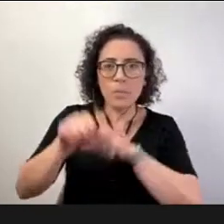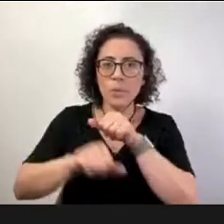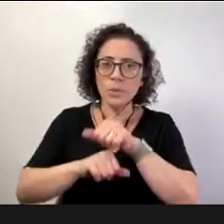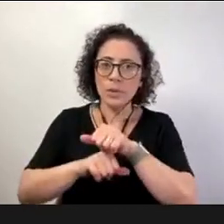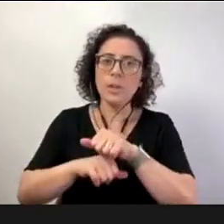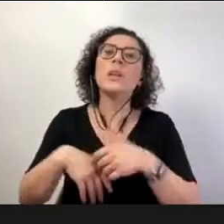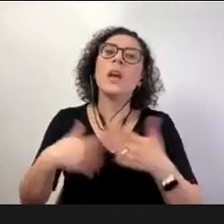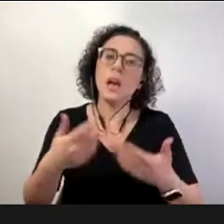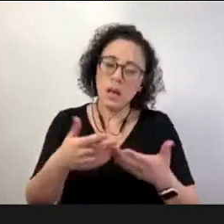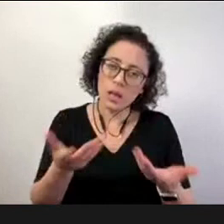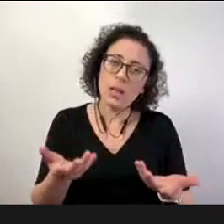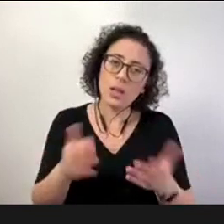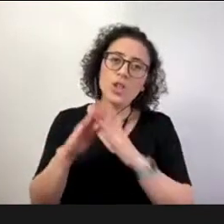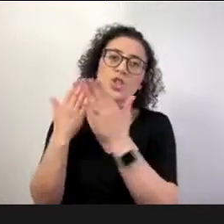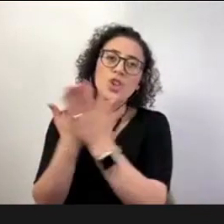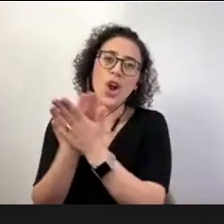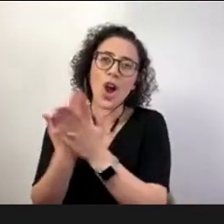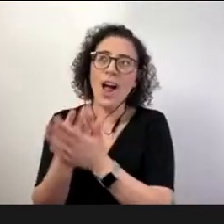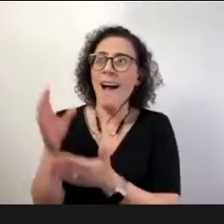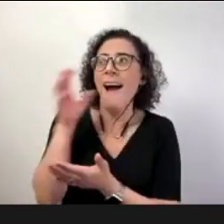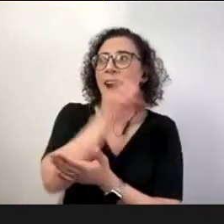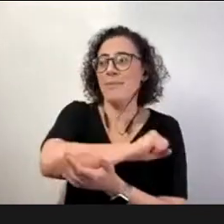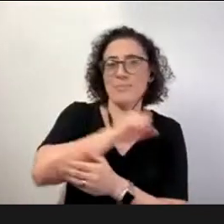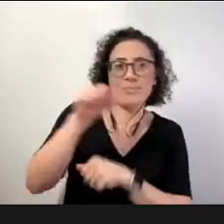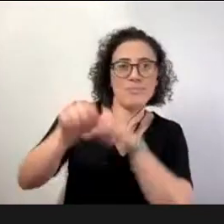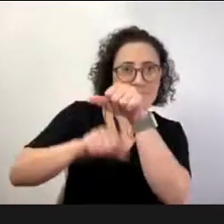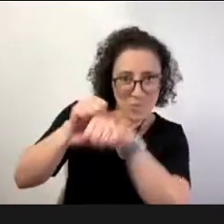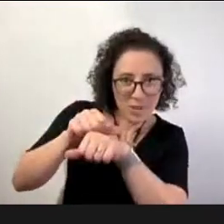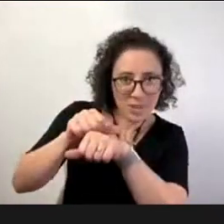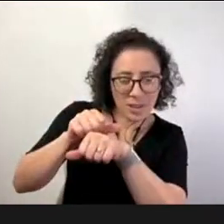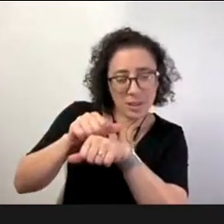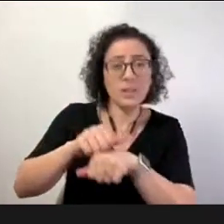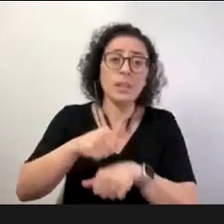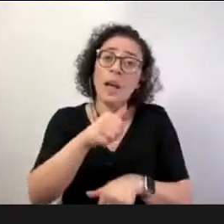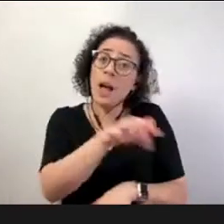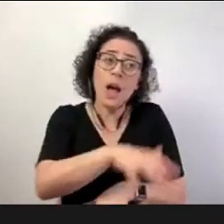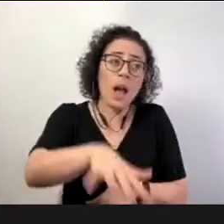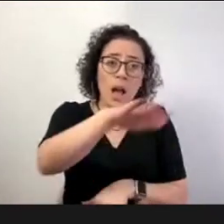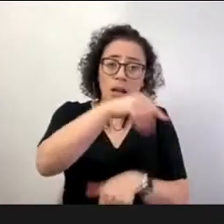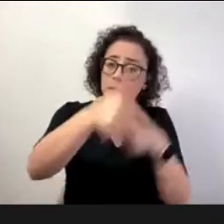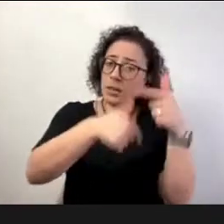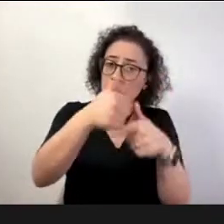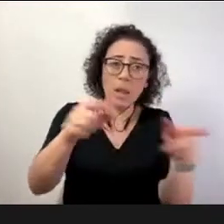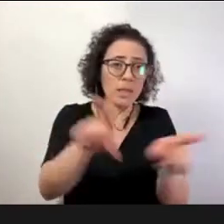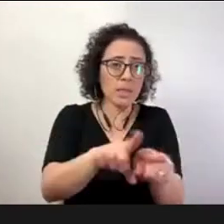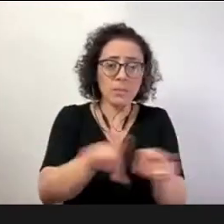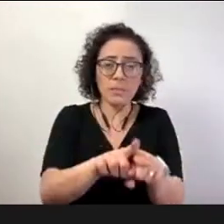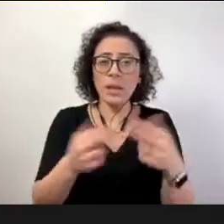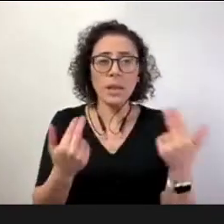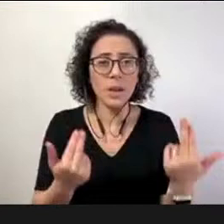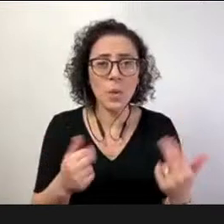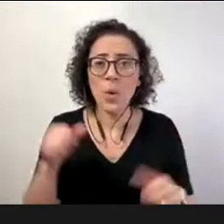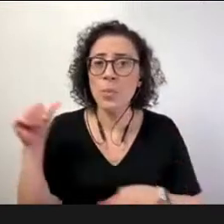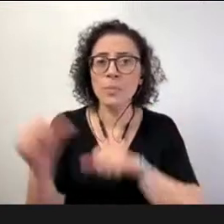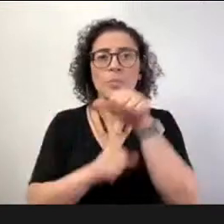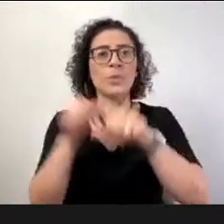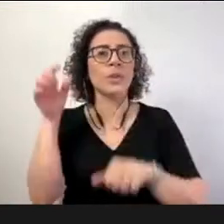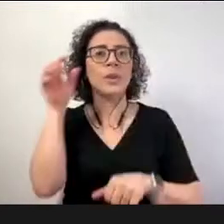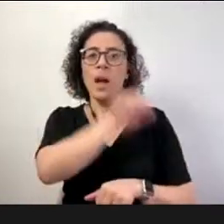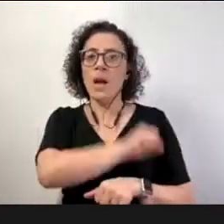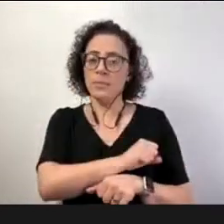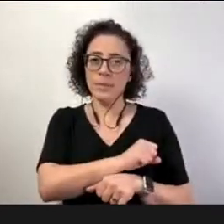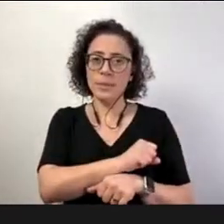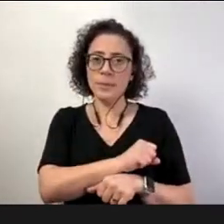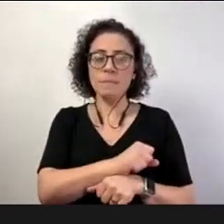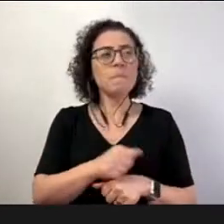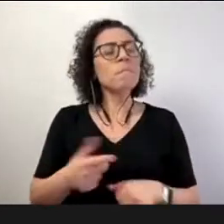né assim como a escola como o professor citou né também se transforma e a gente tá hoje né tendo muito essa discussão né do que tá acontecendo com os